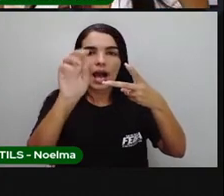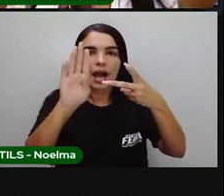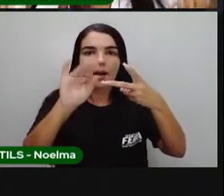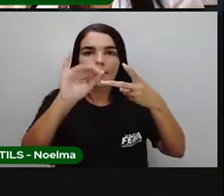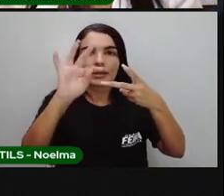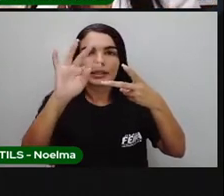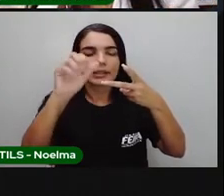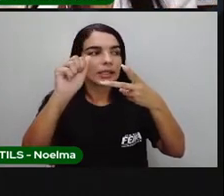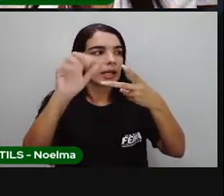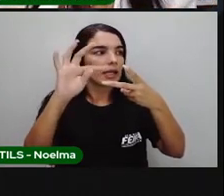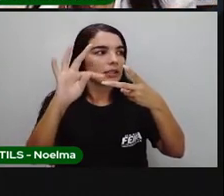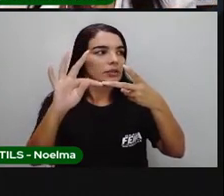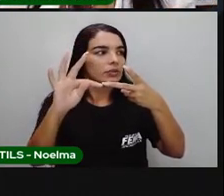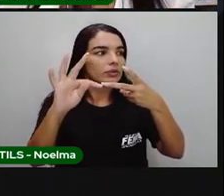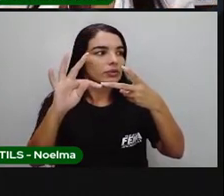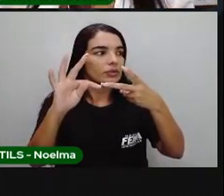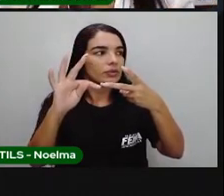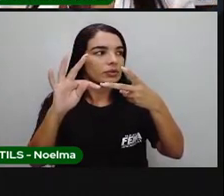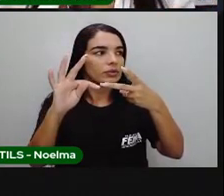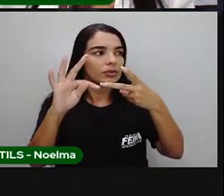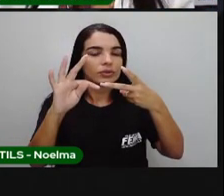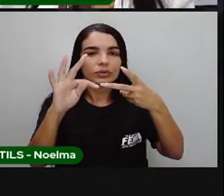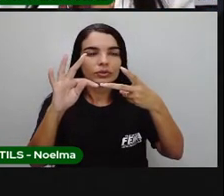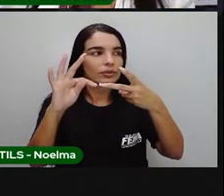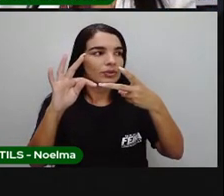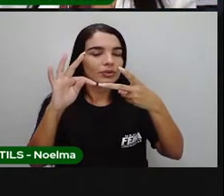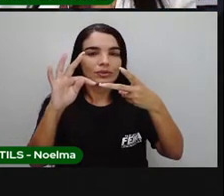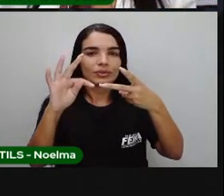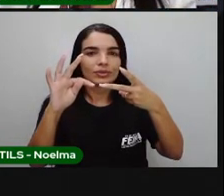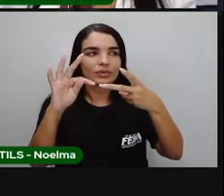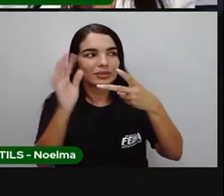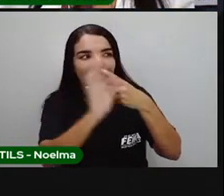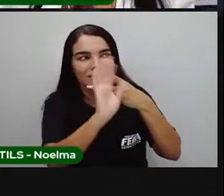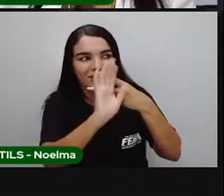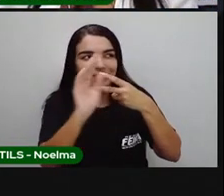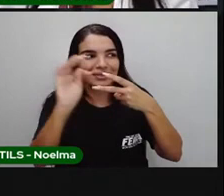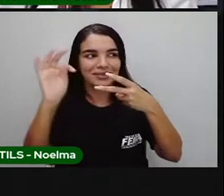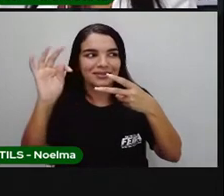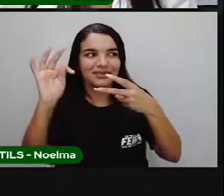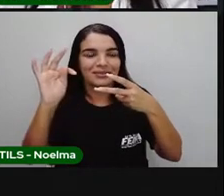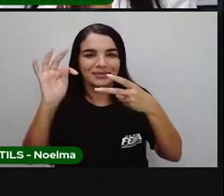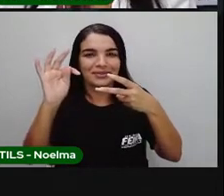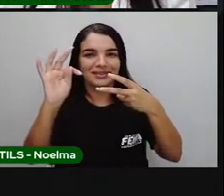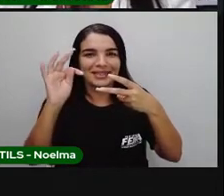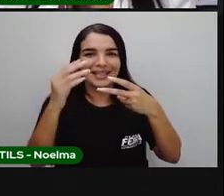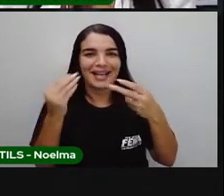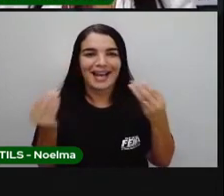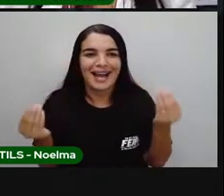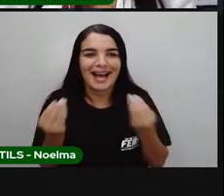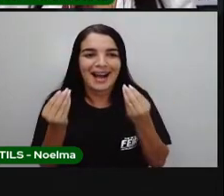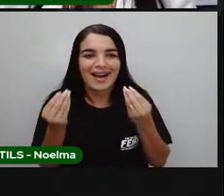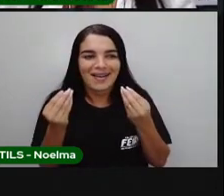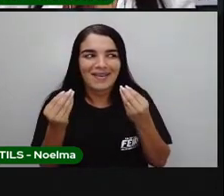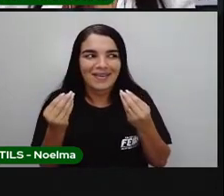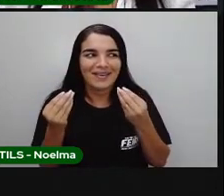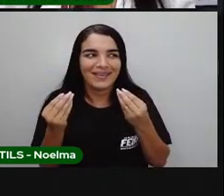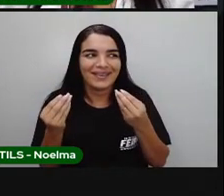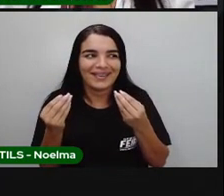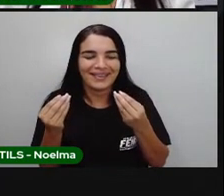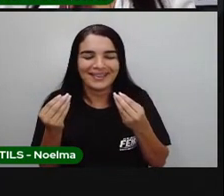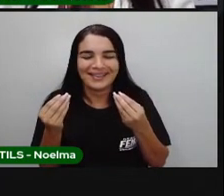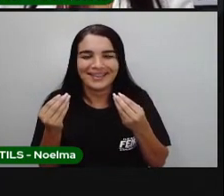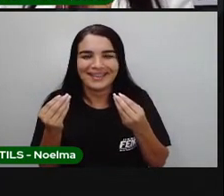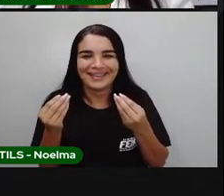onde esses animais, eles vivem. Então, os peixes, o habitat dele é um rio. A gente pode ter a